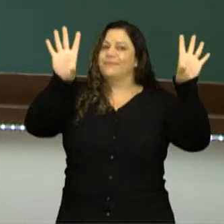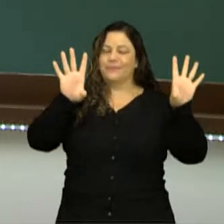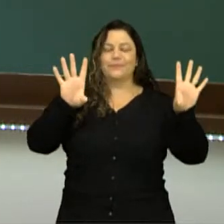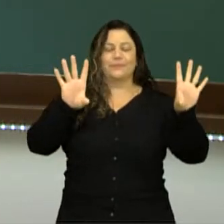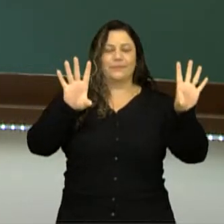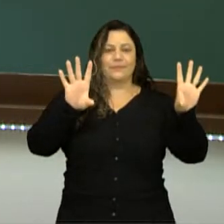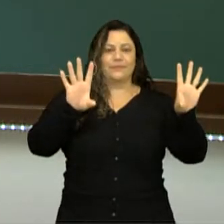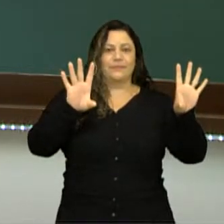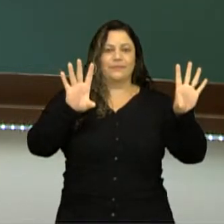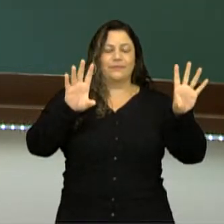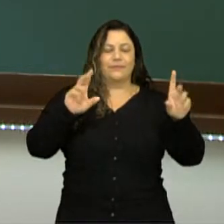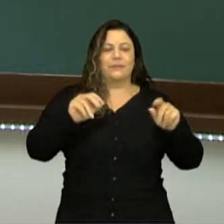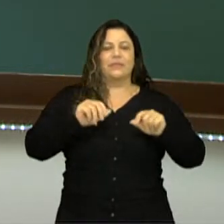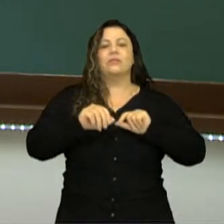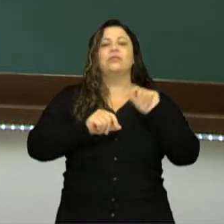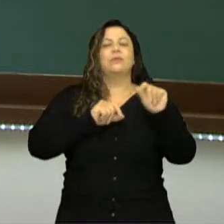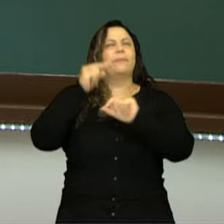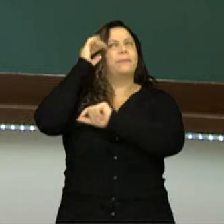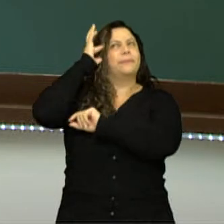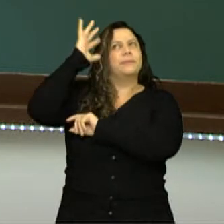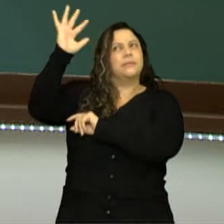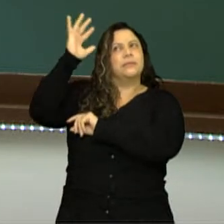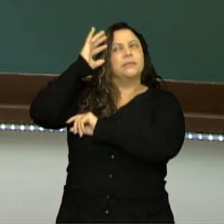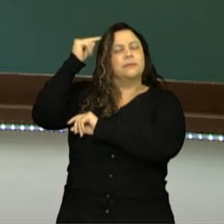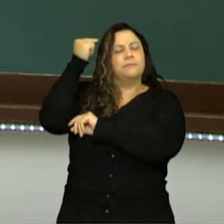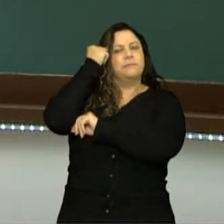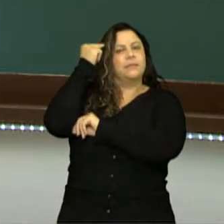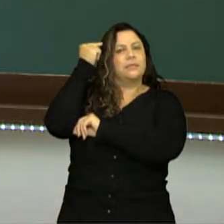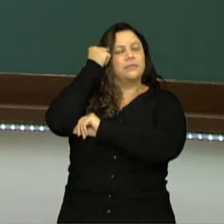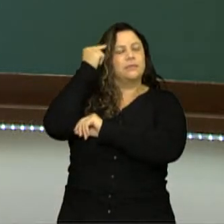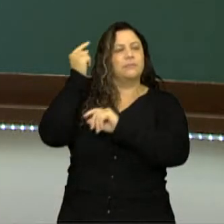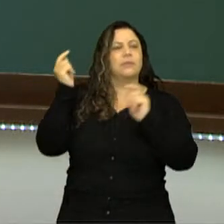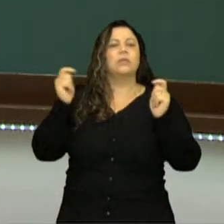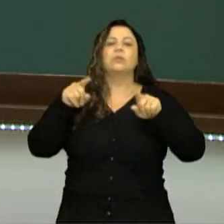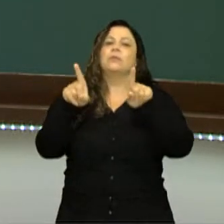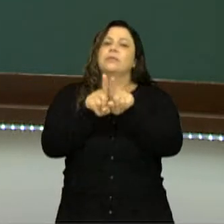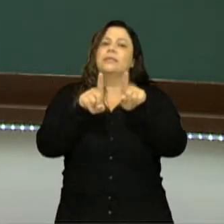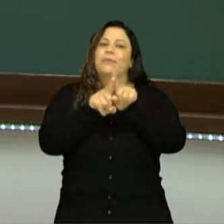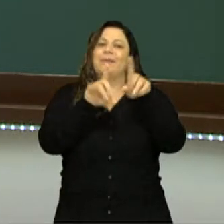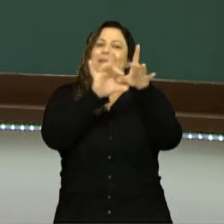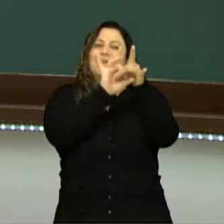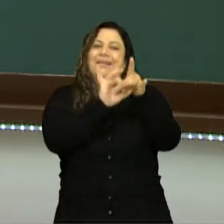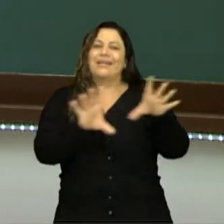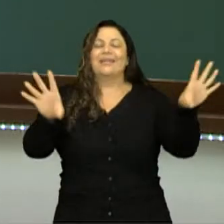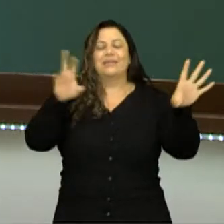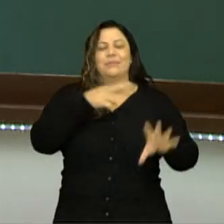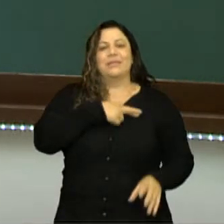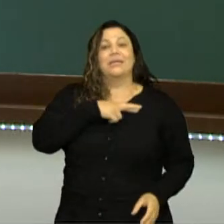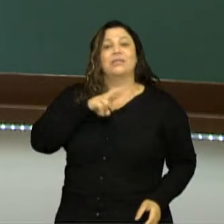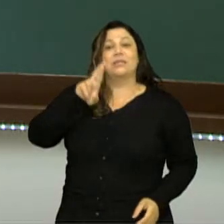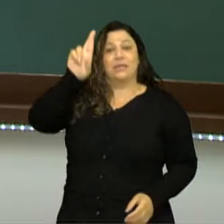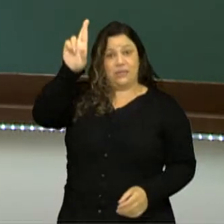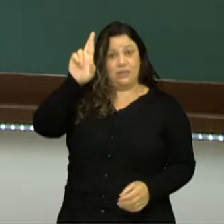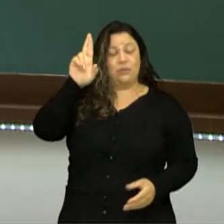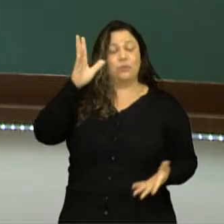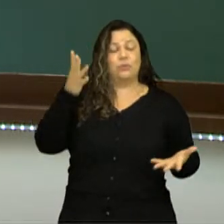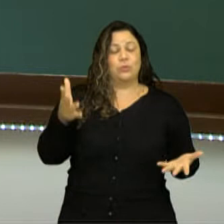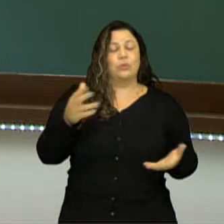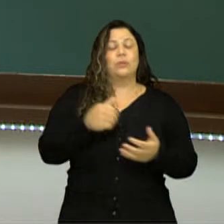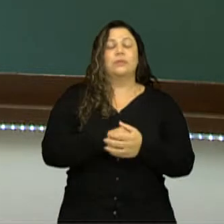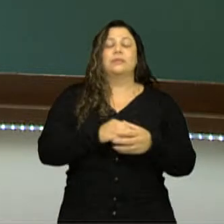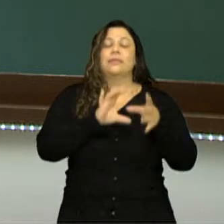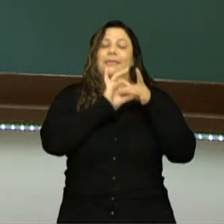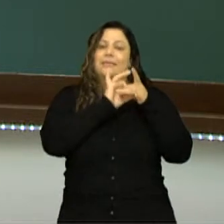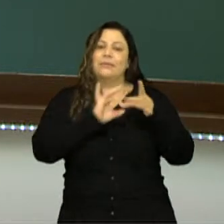manifestação do pensamento. E também a liberdade religiosa, a liberdade de